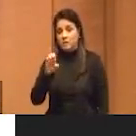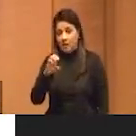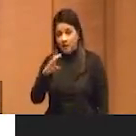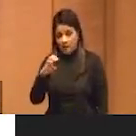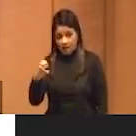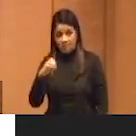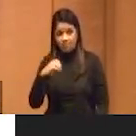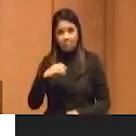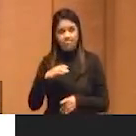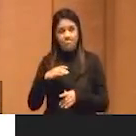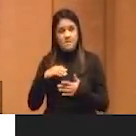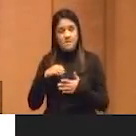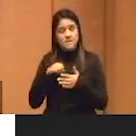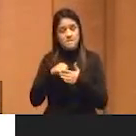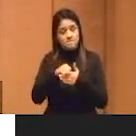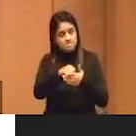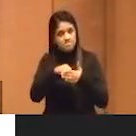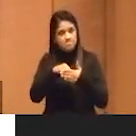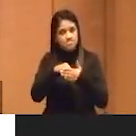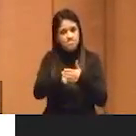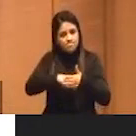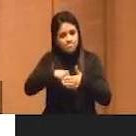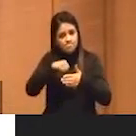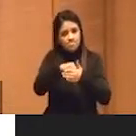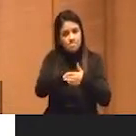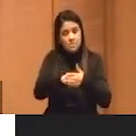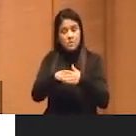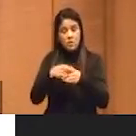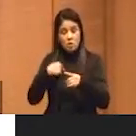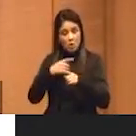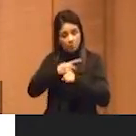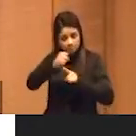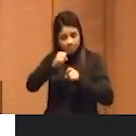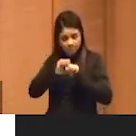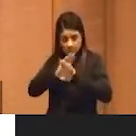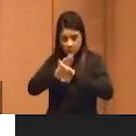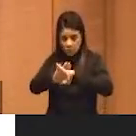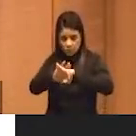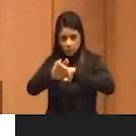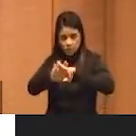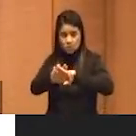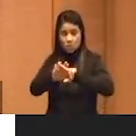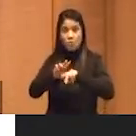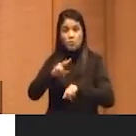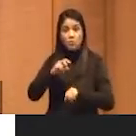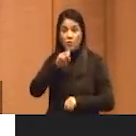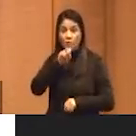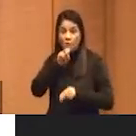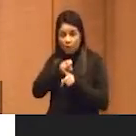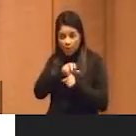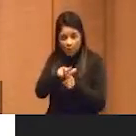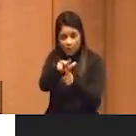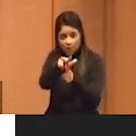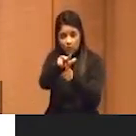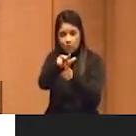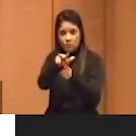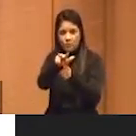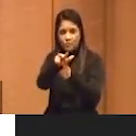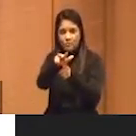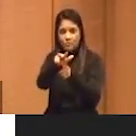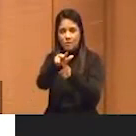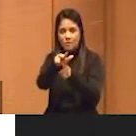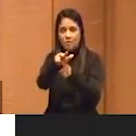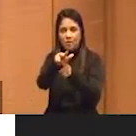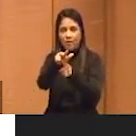porta, e a gente ali, heroicamente, segurando a porta, na hora que veio o vírus, a gente fez, vixe, um vírus, aí a porta